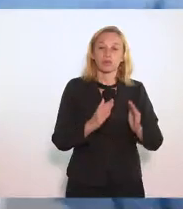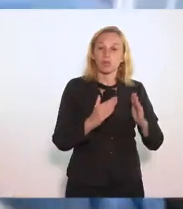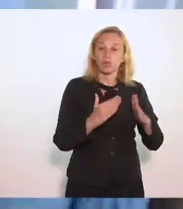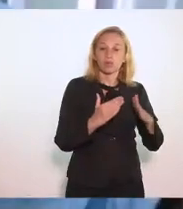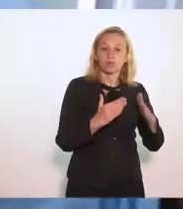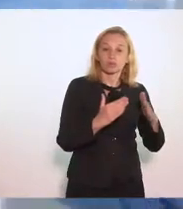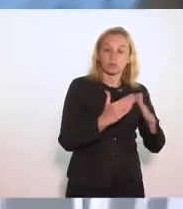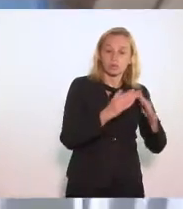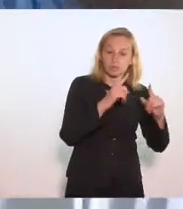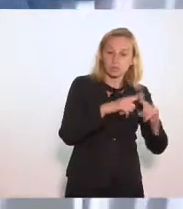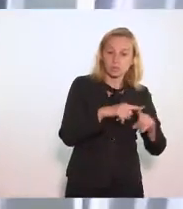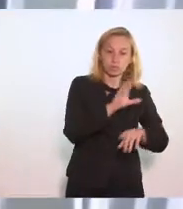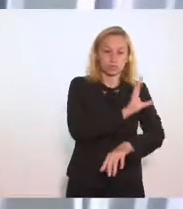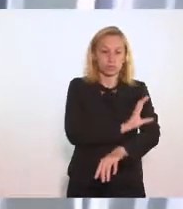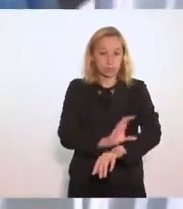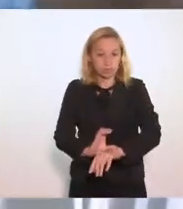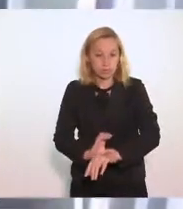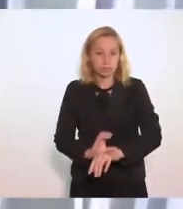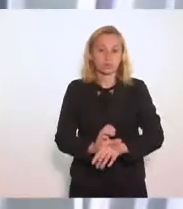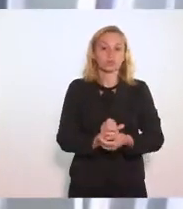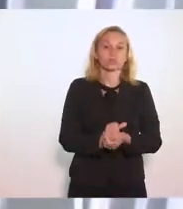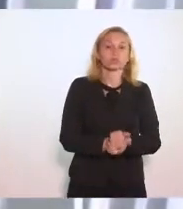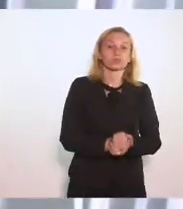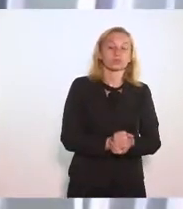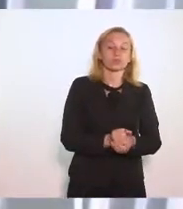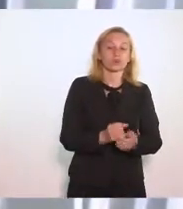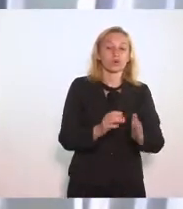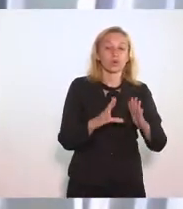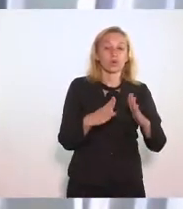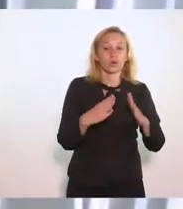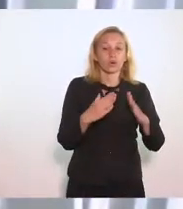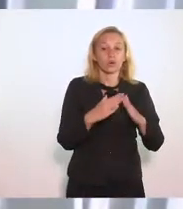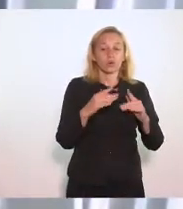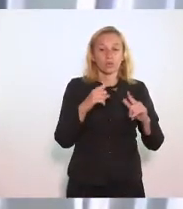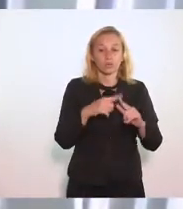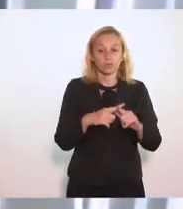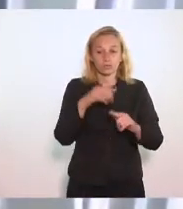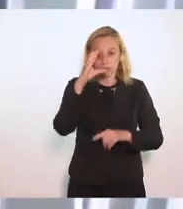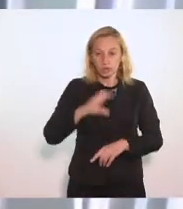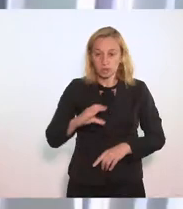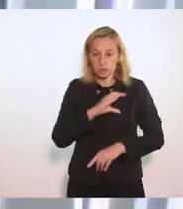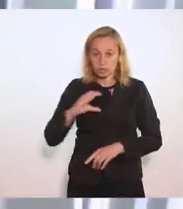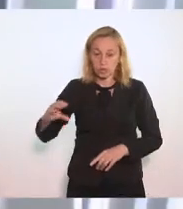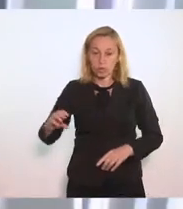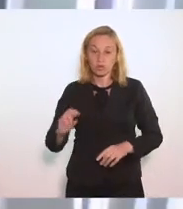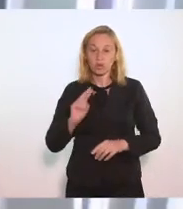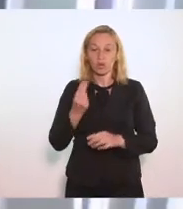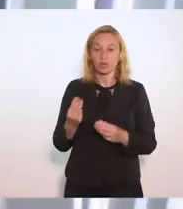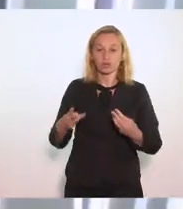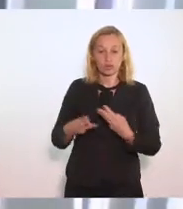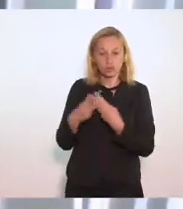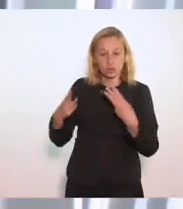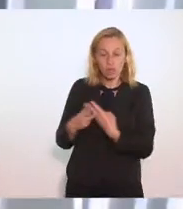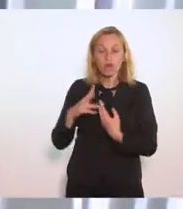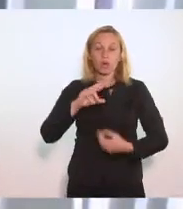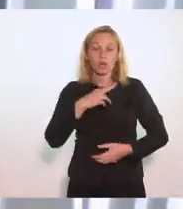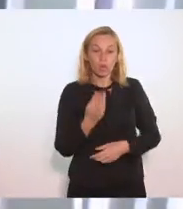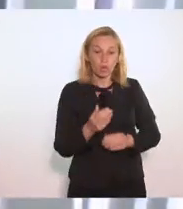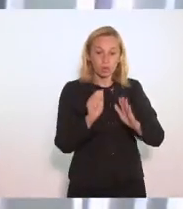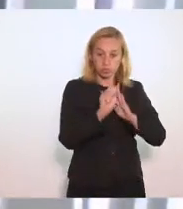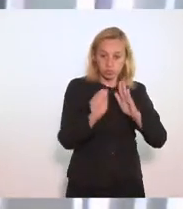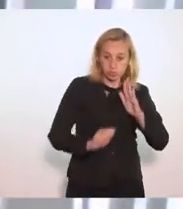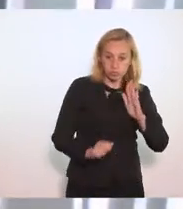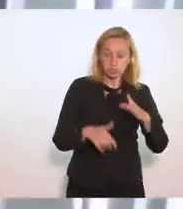Seja um templo católico Seja um templo judeu Enfim Então por isso Que eu tenho As minhas limitações Para entender